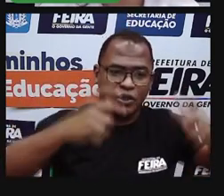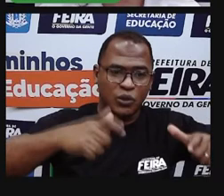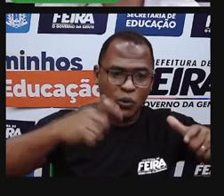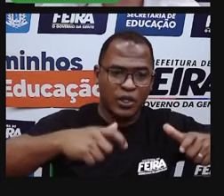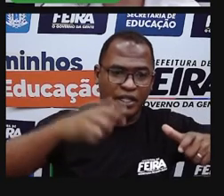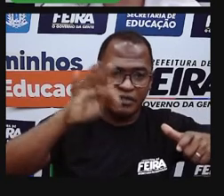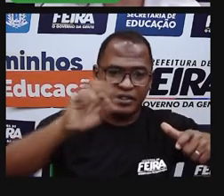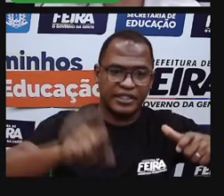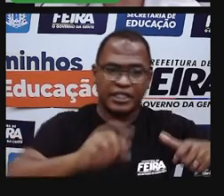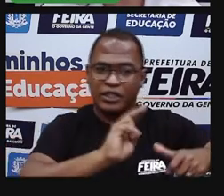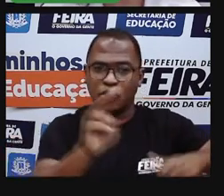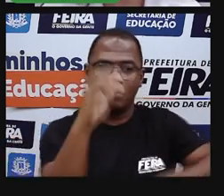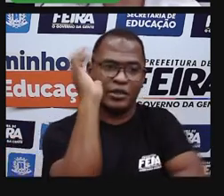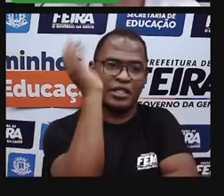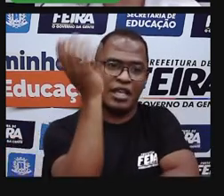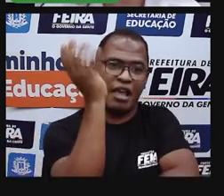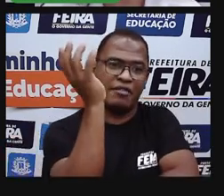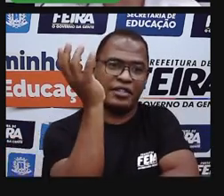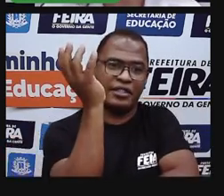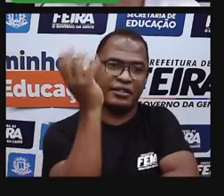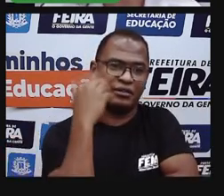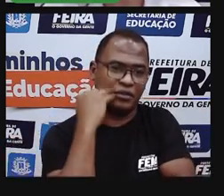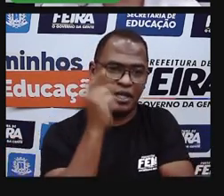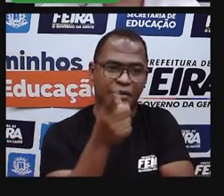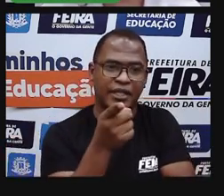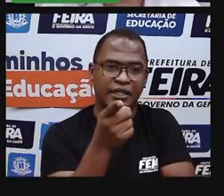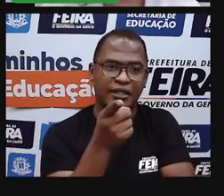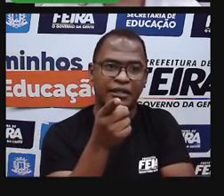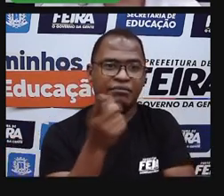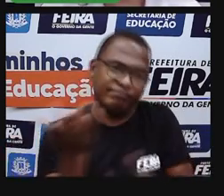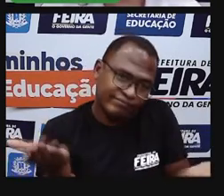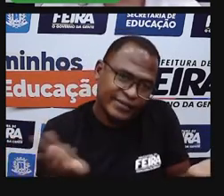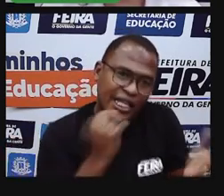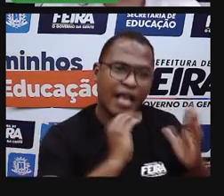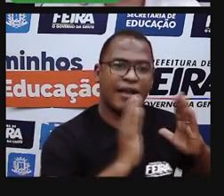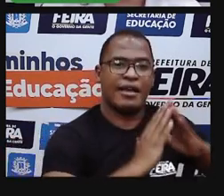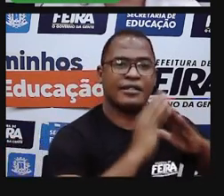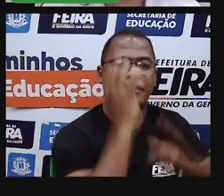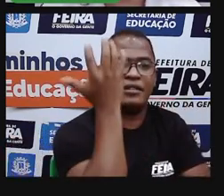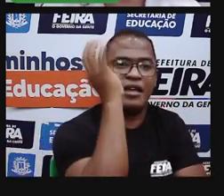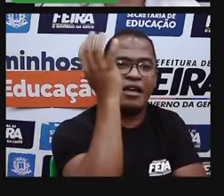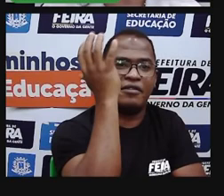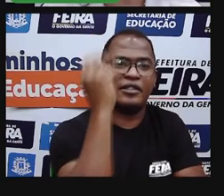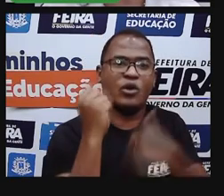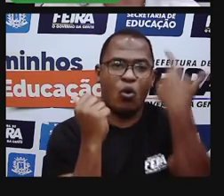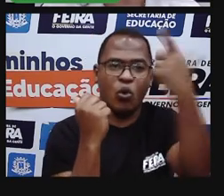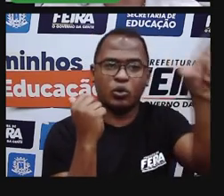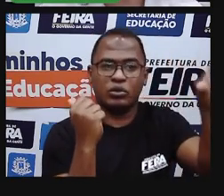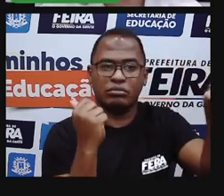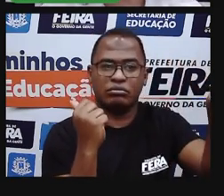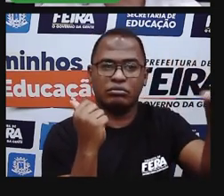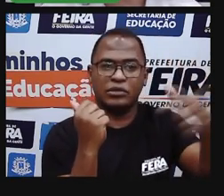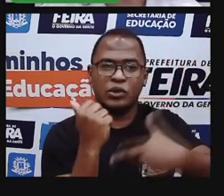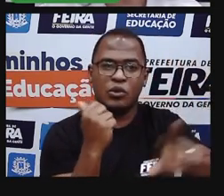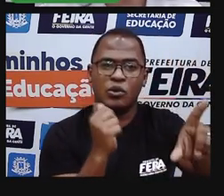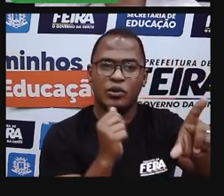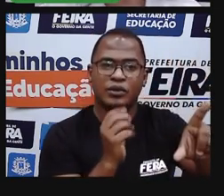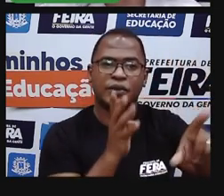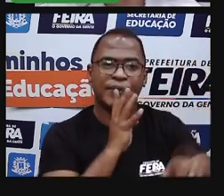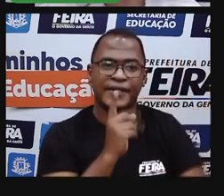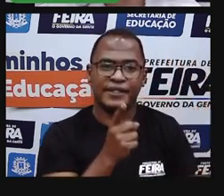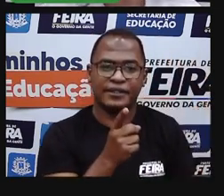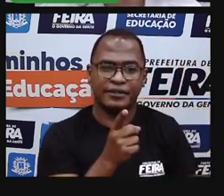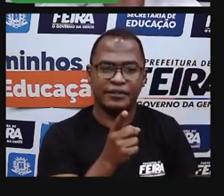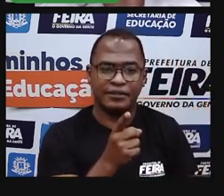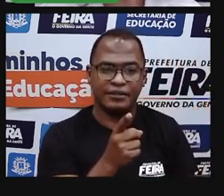Conhece algum bairro que tem nome de árvore? Morada das árvores? O que mais? Vocês conhecem mais alguns?